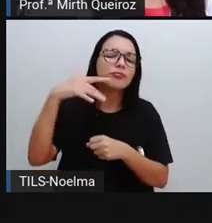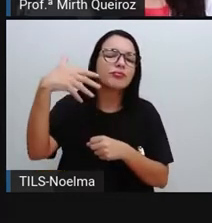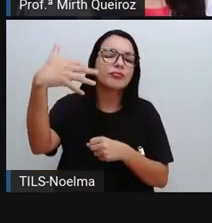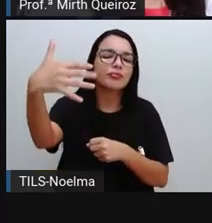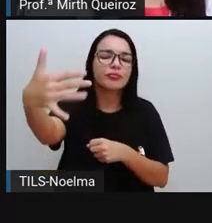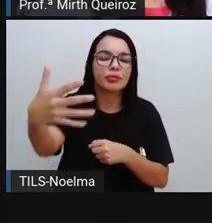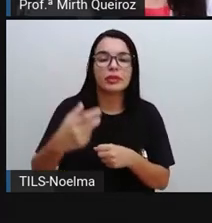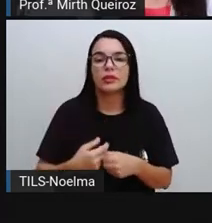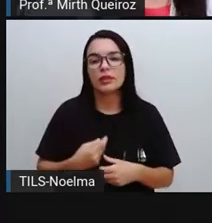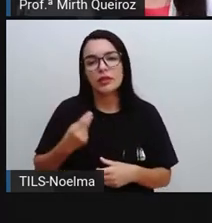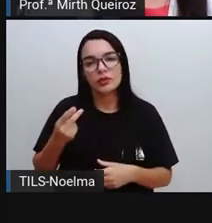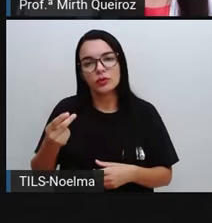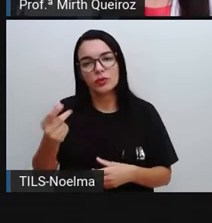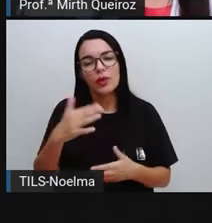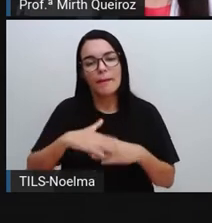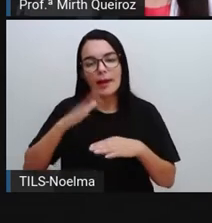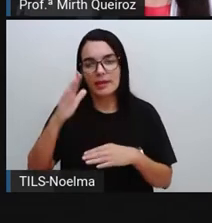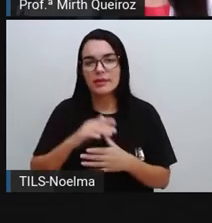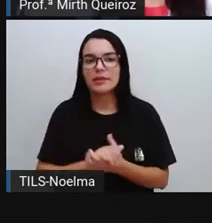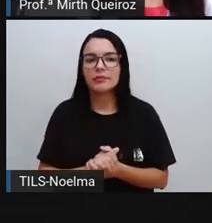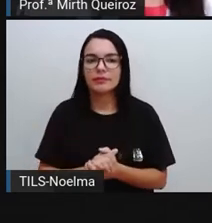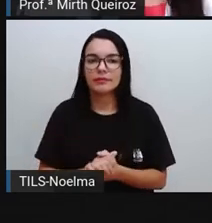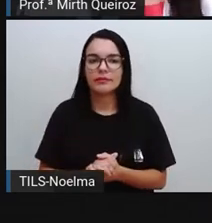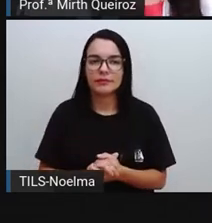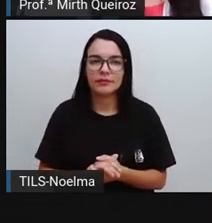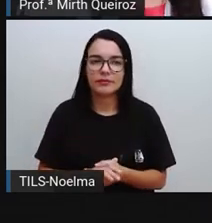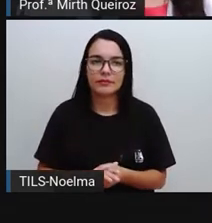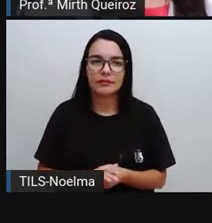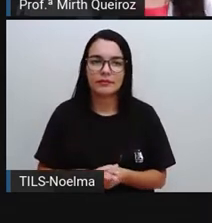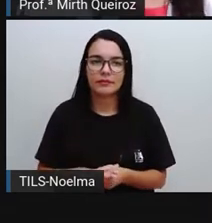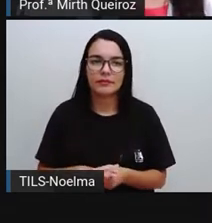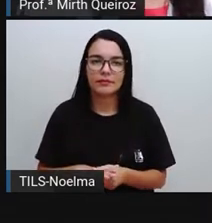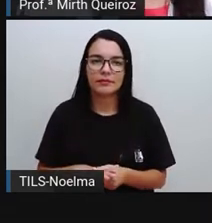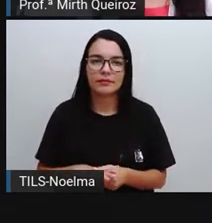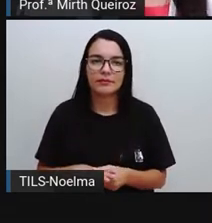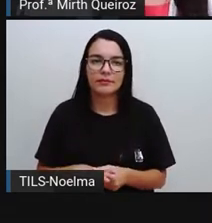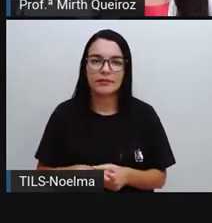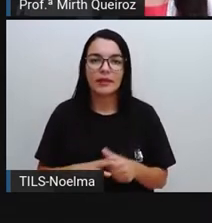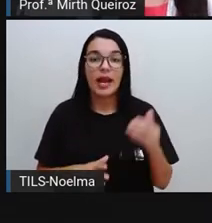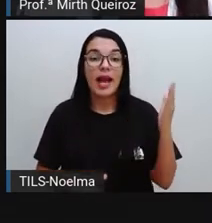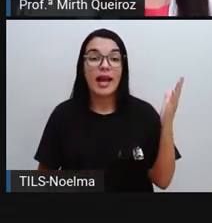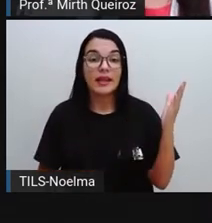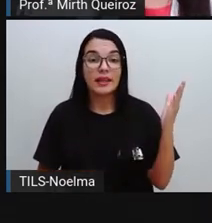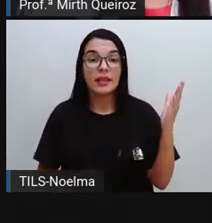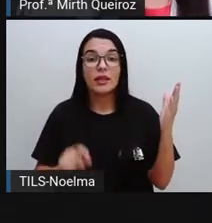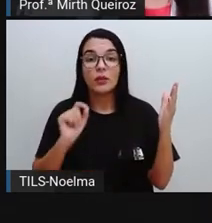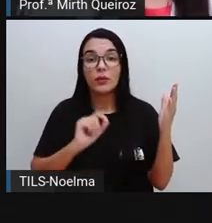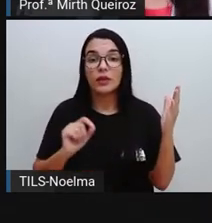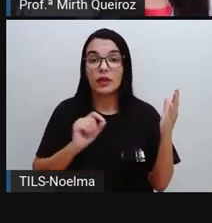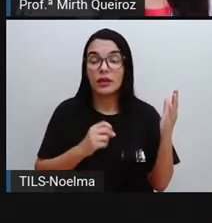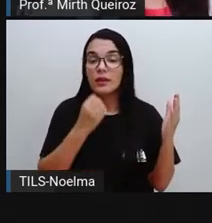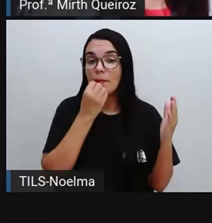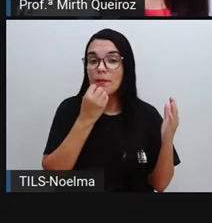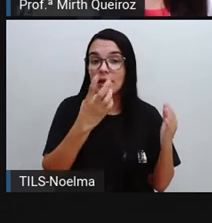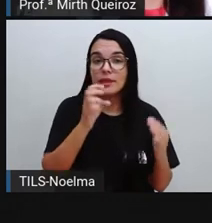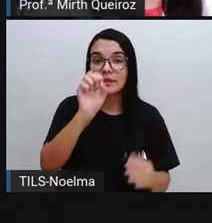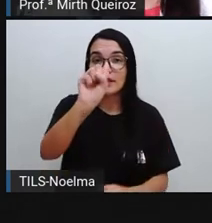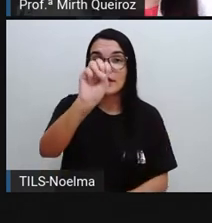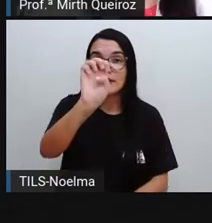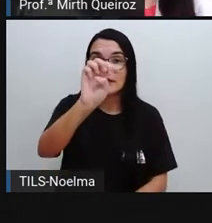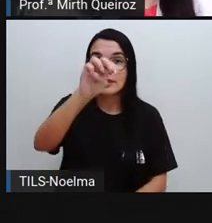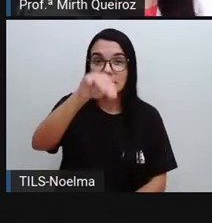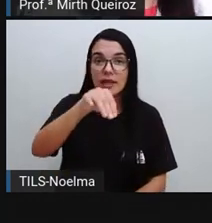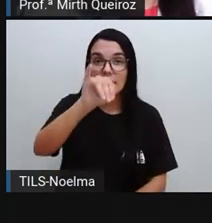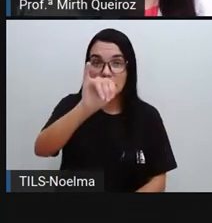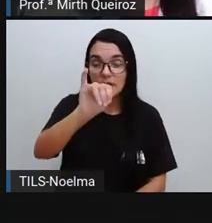durabilidade bem grande, né? E a gente pode utilizar por longos períodos. Já os bens semi-duráveis, a gente falou